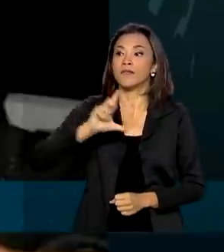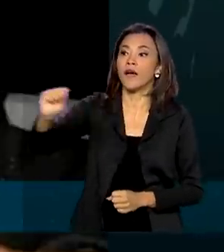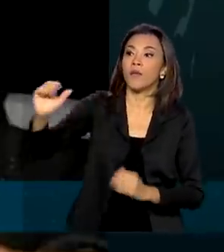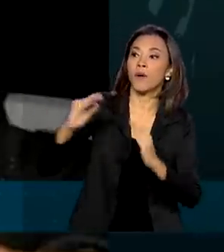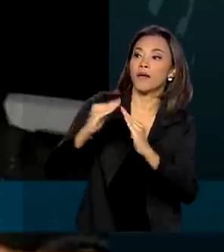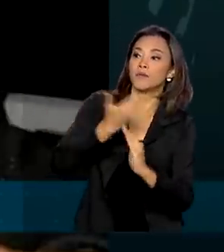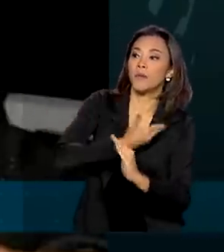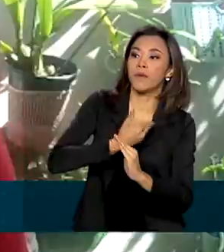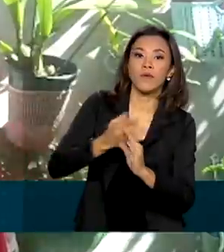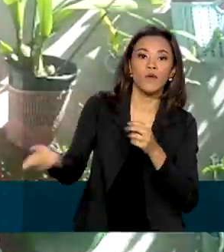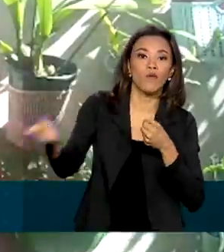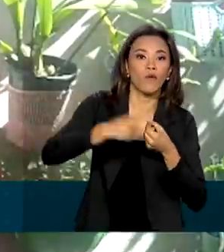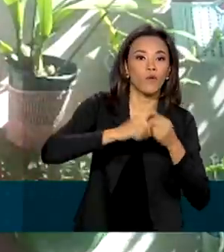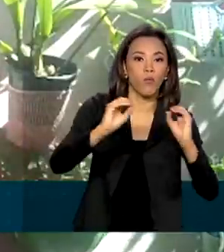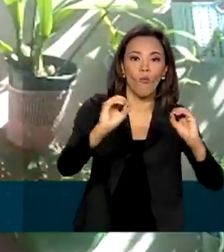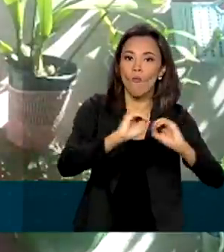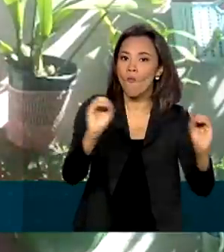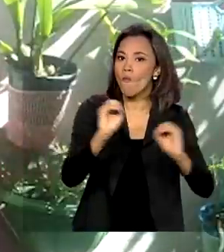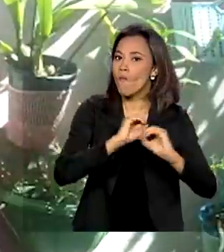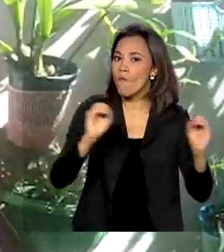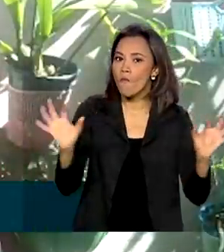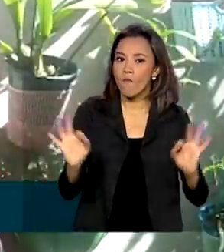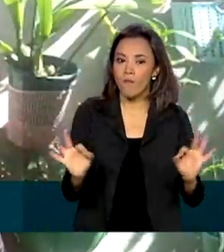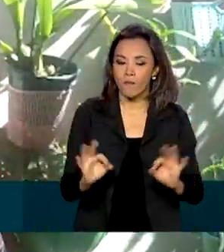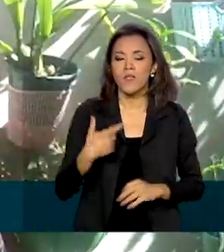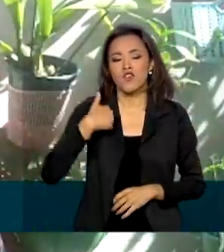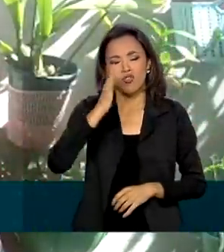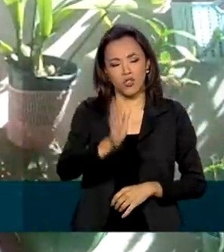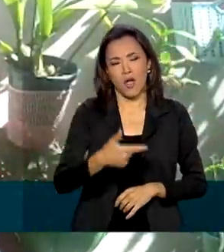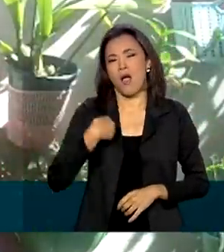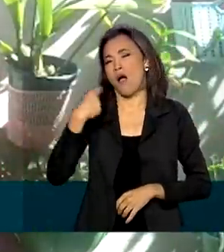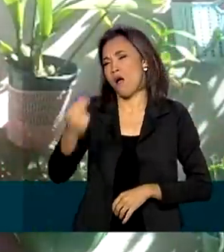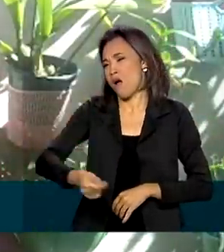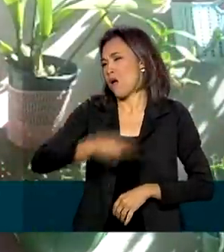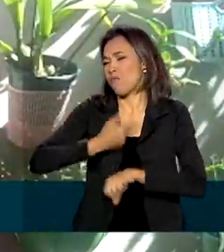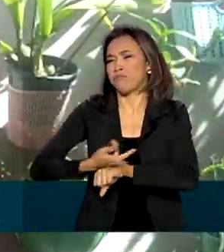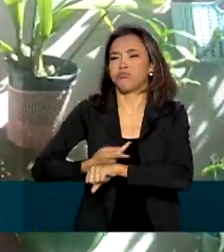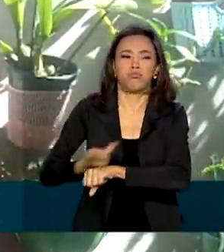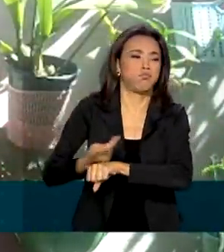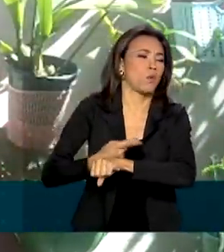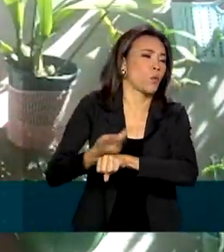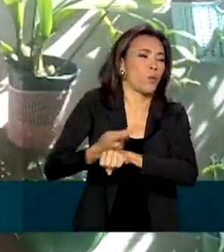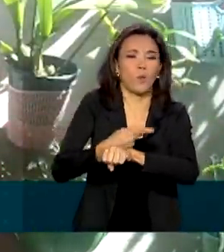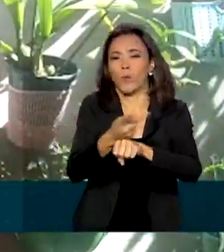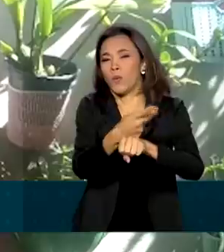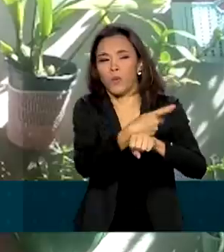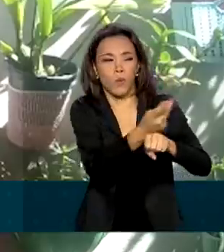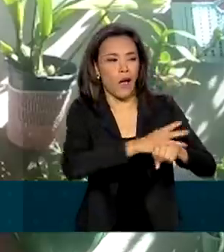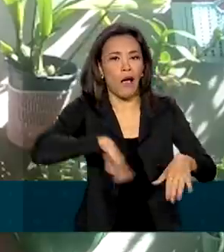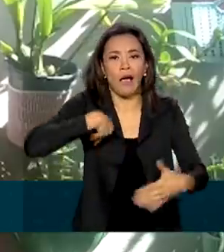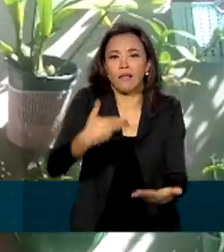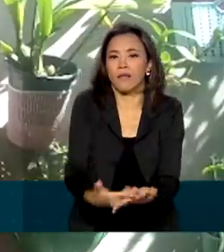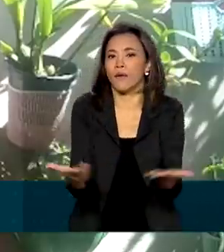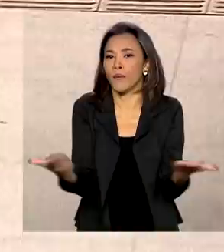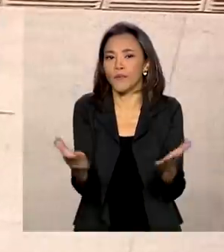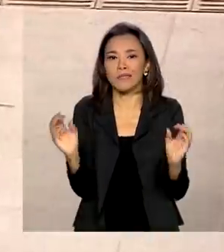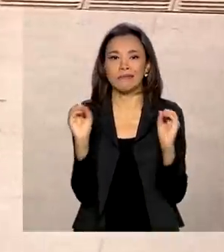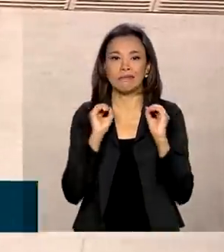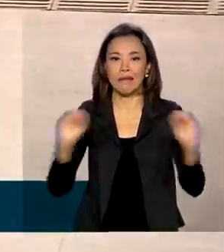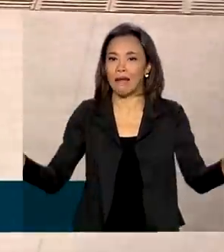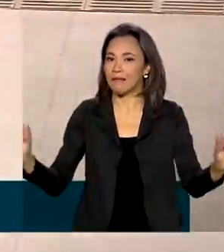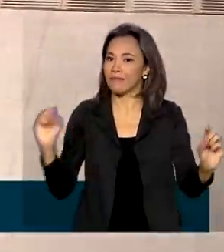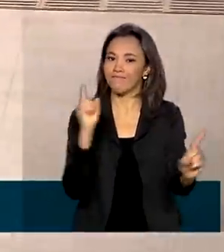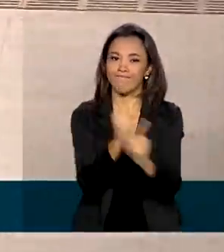e não voltou mais. Já fizemos busca em todos os lugares possíveis e impossíveis e até hoje não encontramos nada.